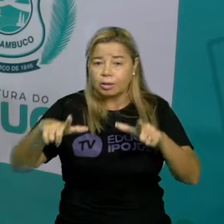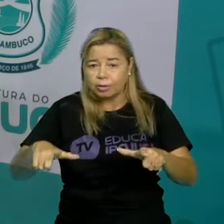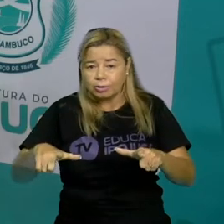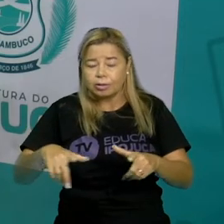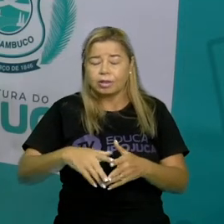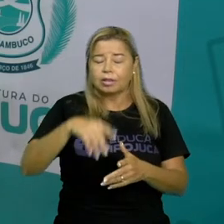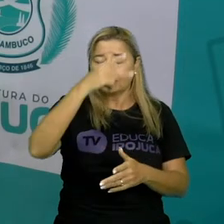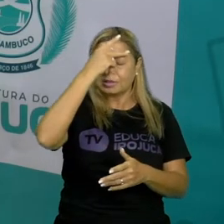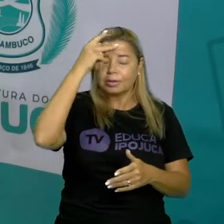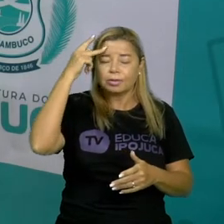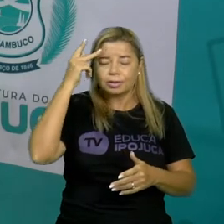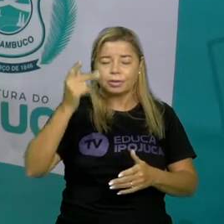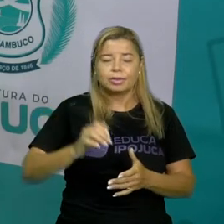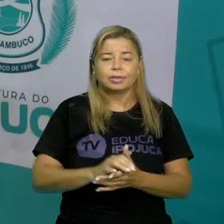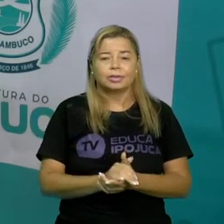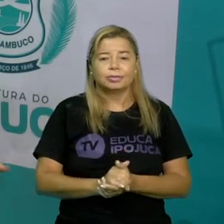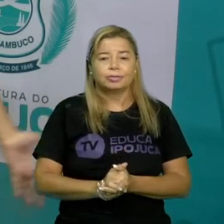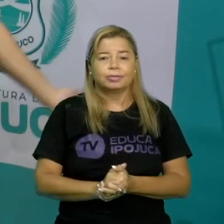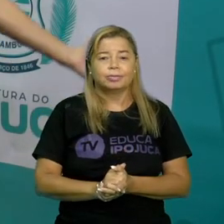melhor o nosso texto